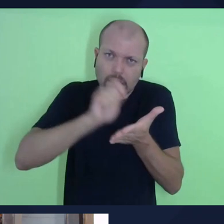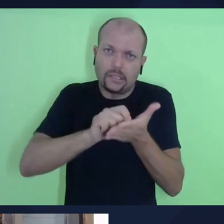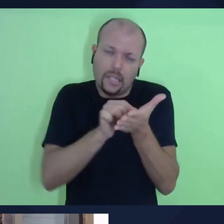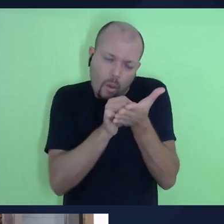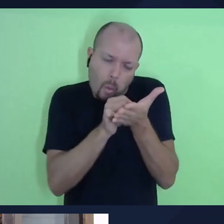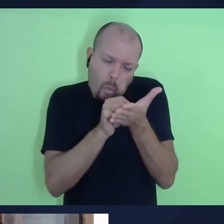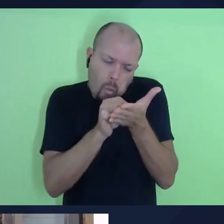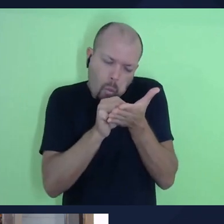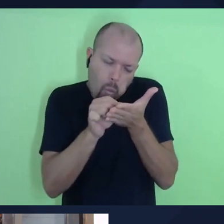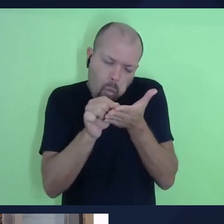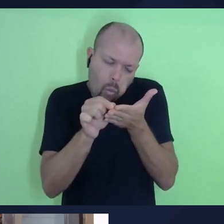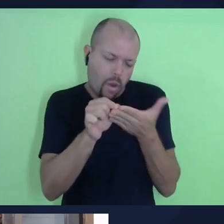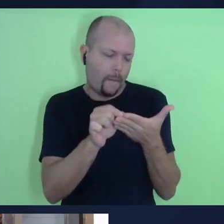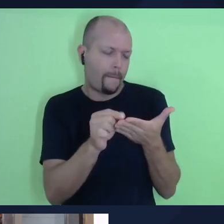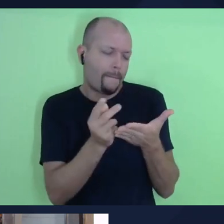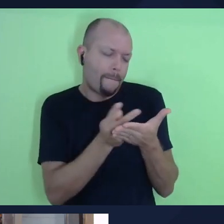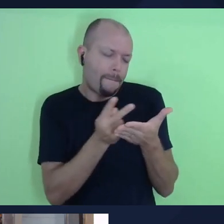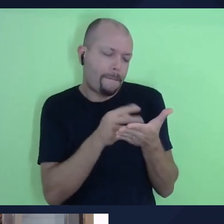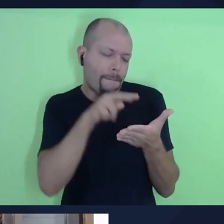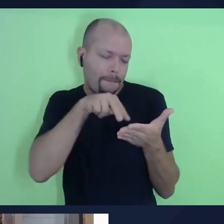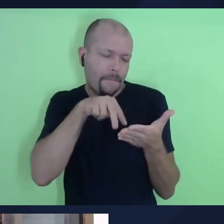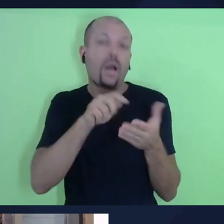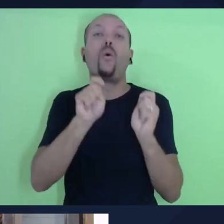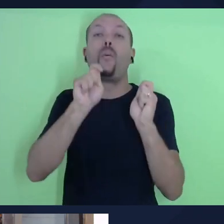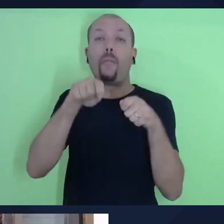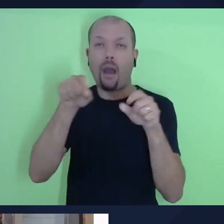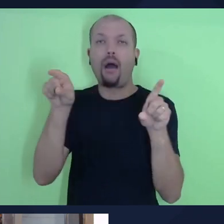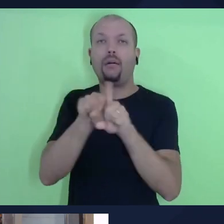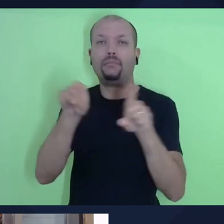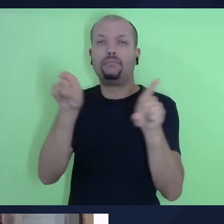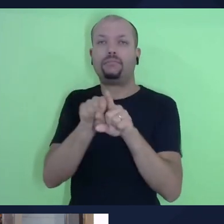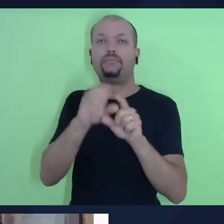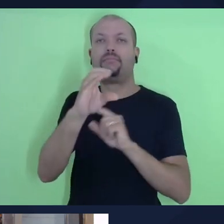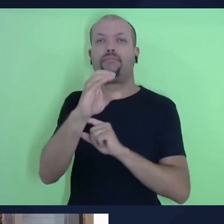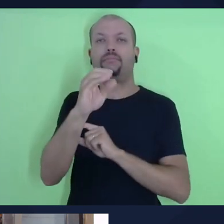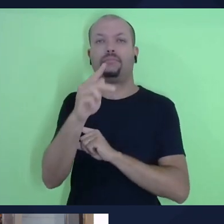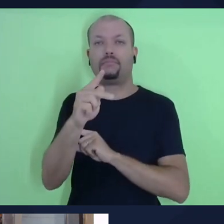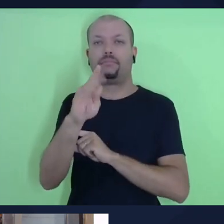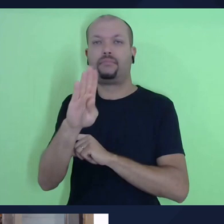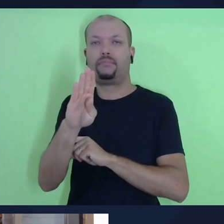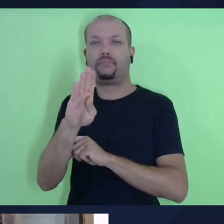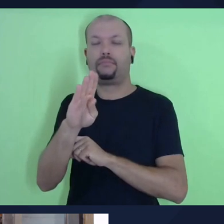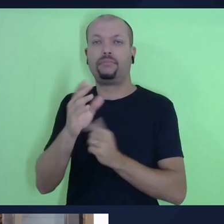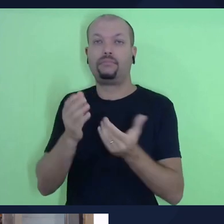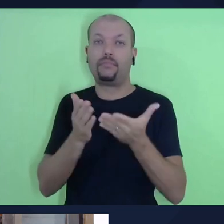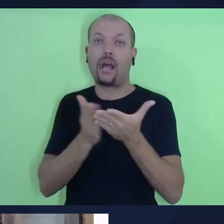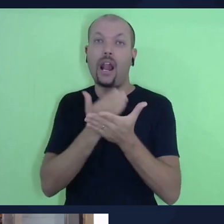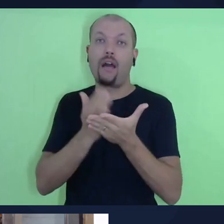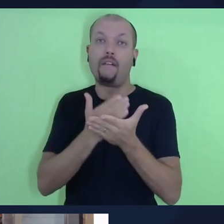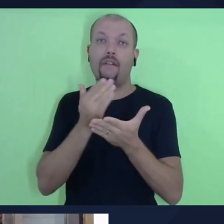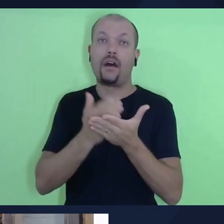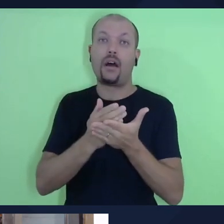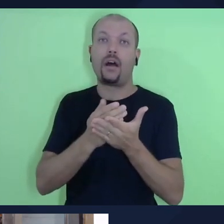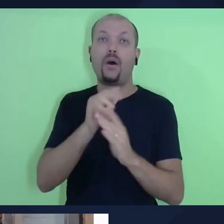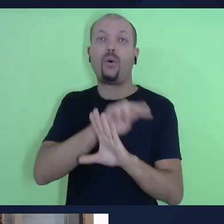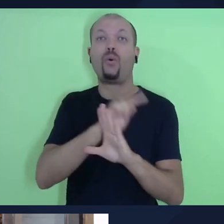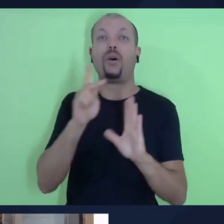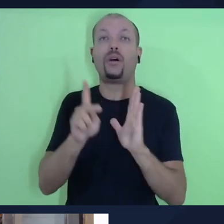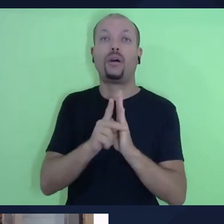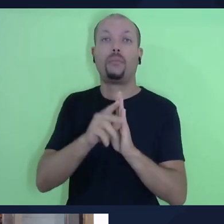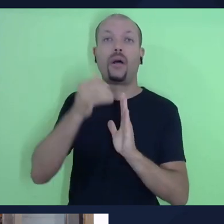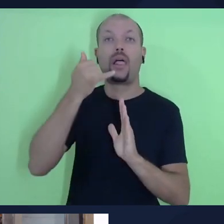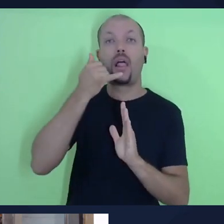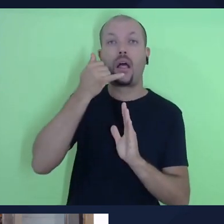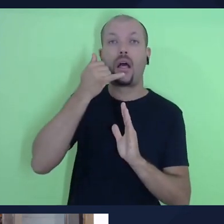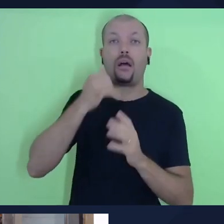rascunhar, você pode entrar em contato aqui com a CPB Livraria do Unaspe, através do telefone que aparece na